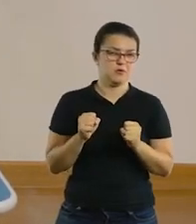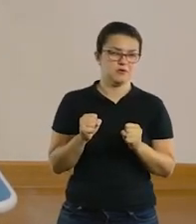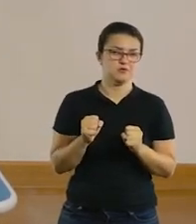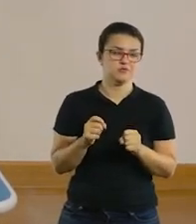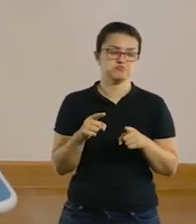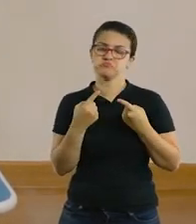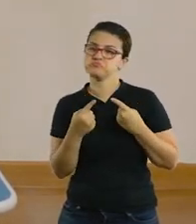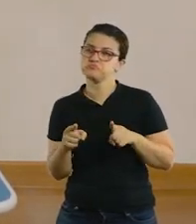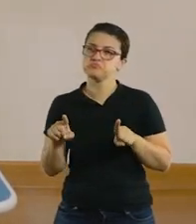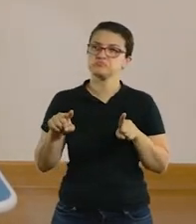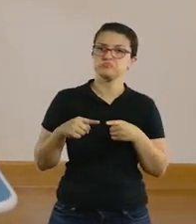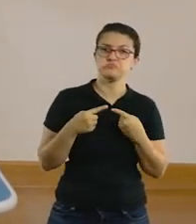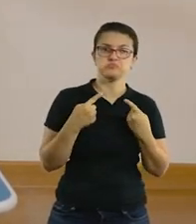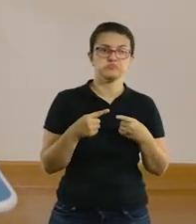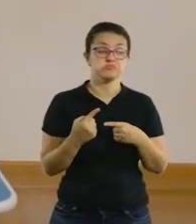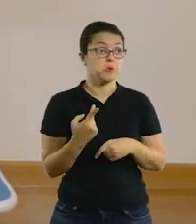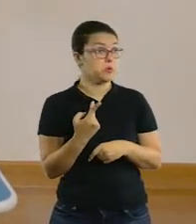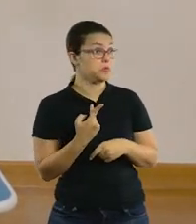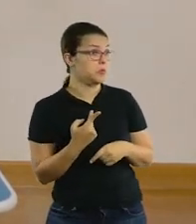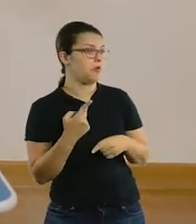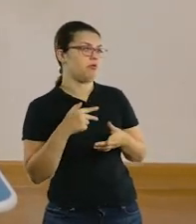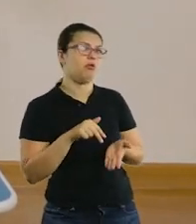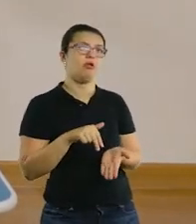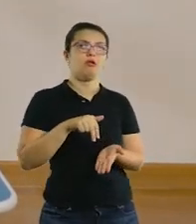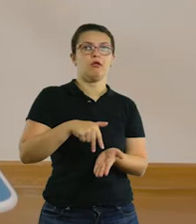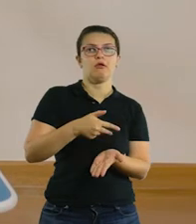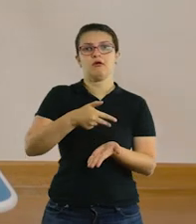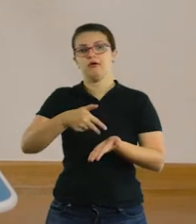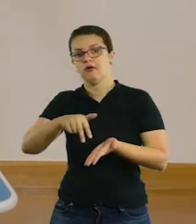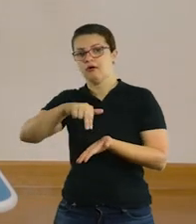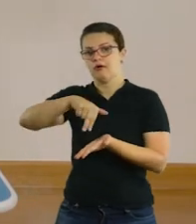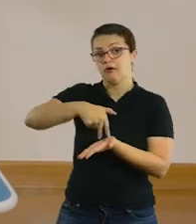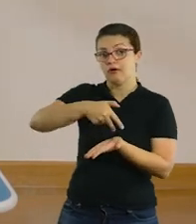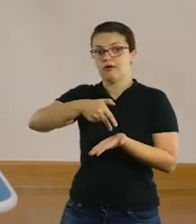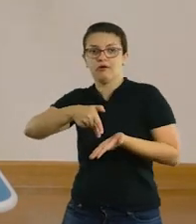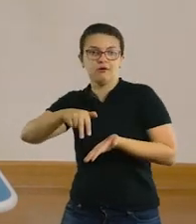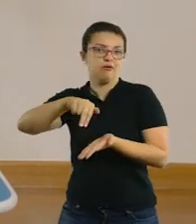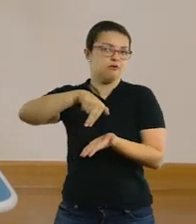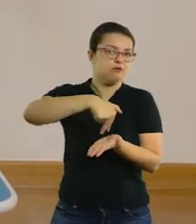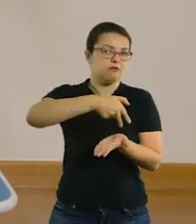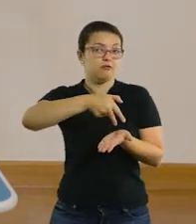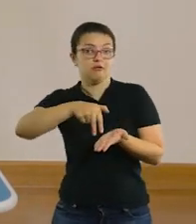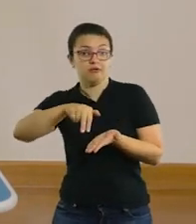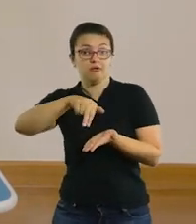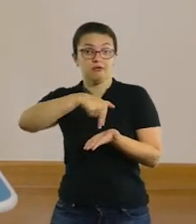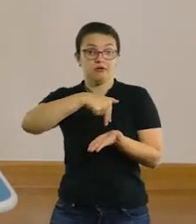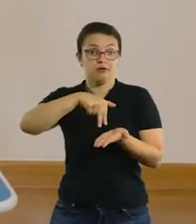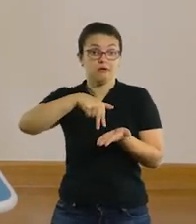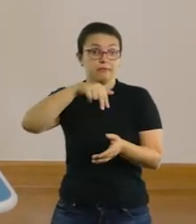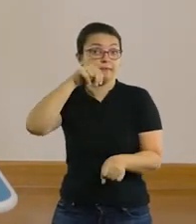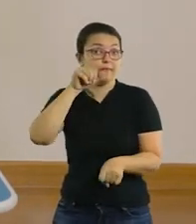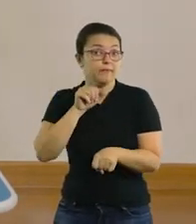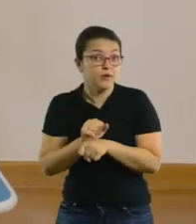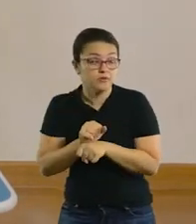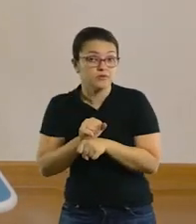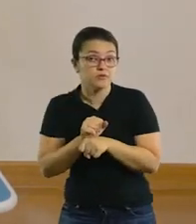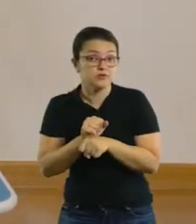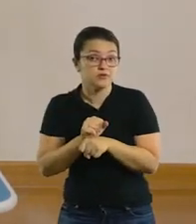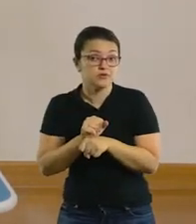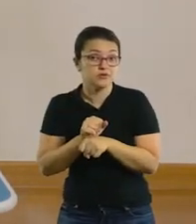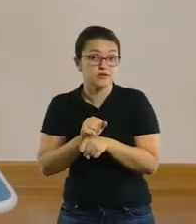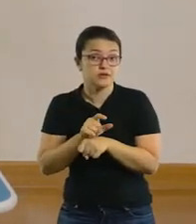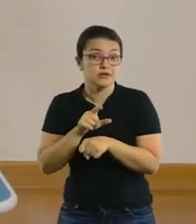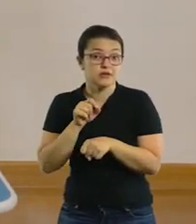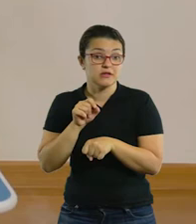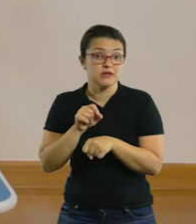uma música de fundo, as duas crianças, os dois participantes têm que dançar, em movimentos aleatórios. E quando a música pausar,